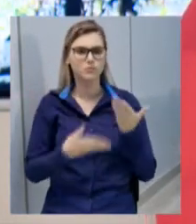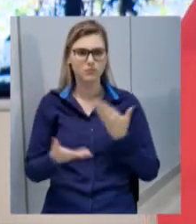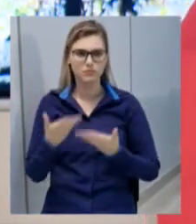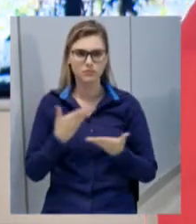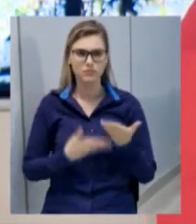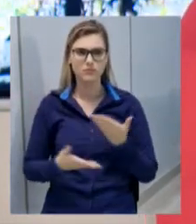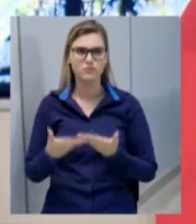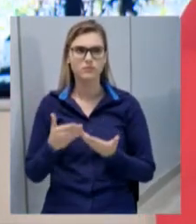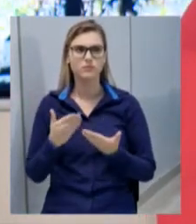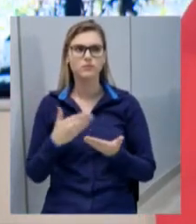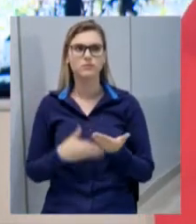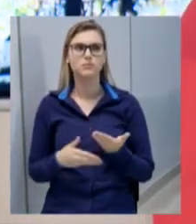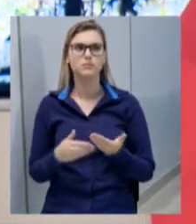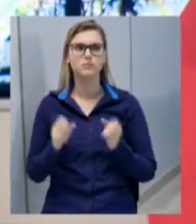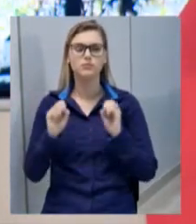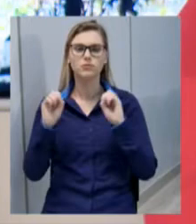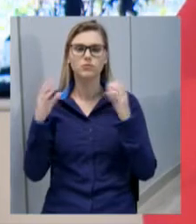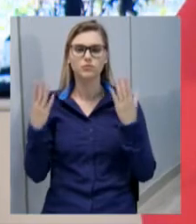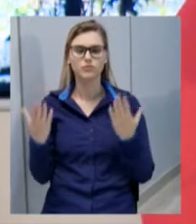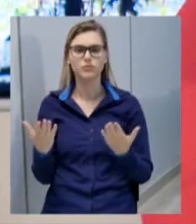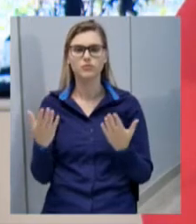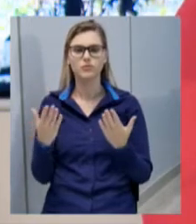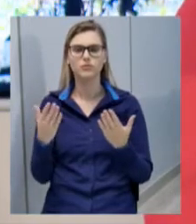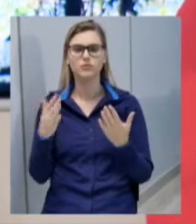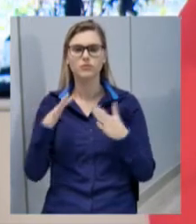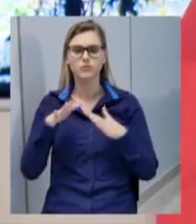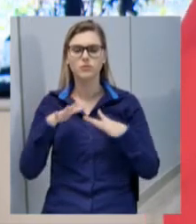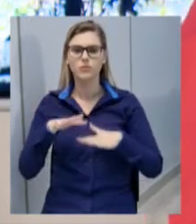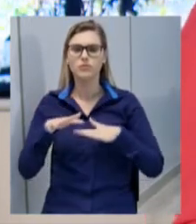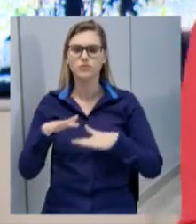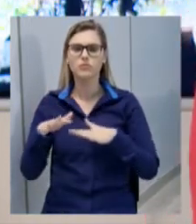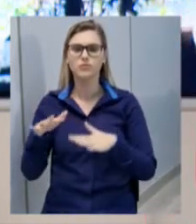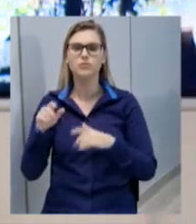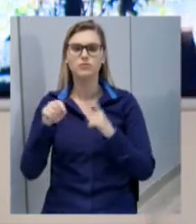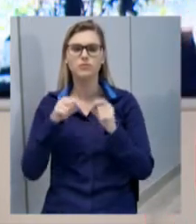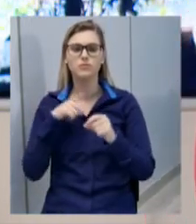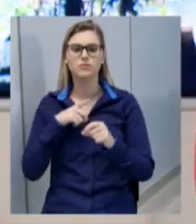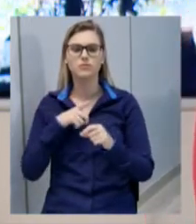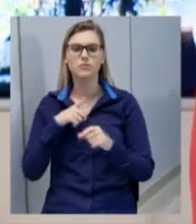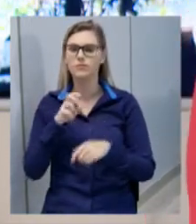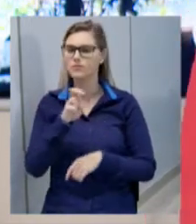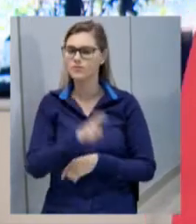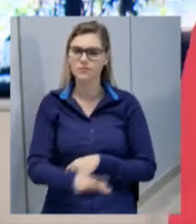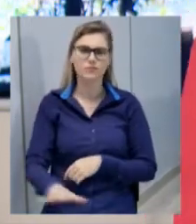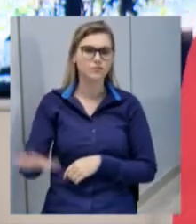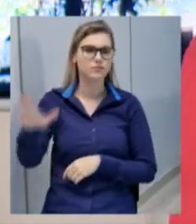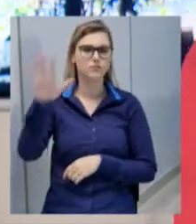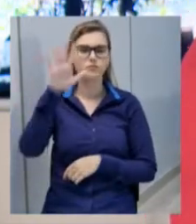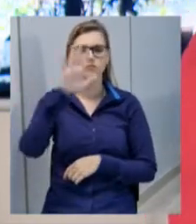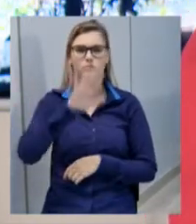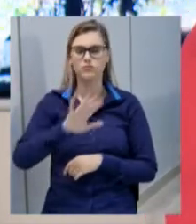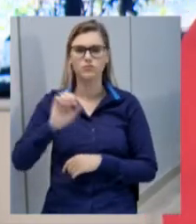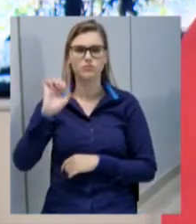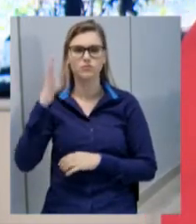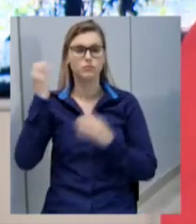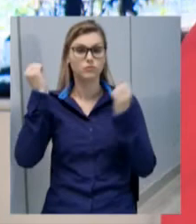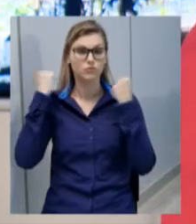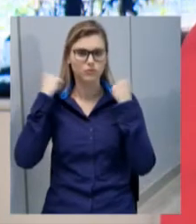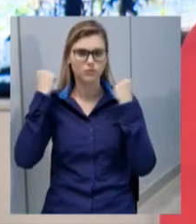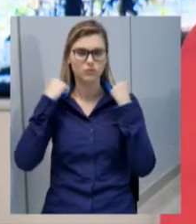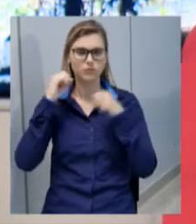estar presente no evento de mobilização que aconteceu em nível nacional em Chapecó.